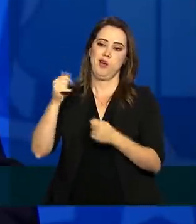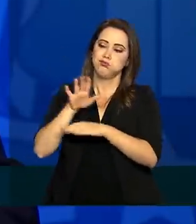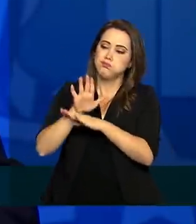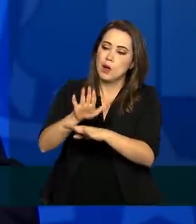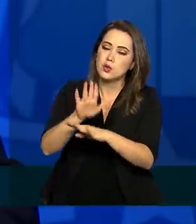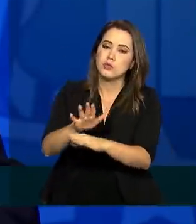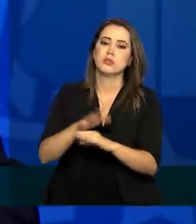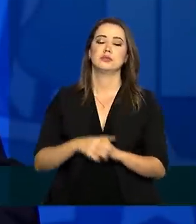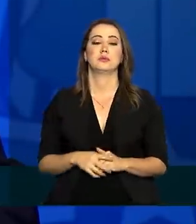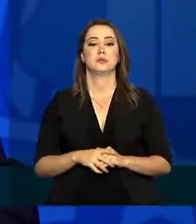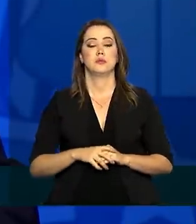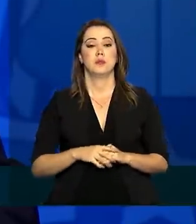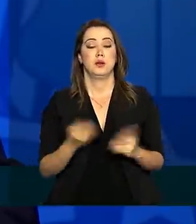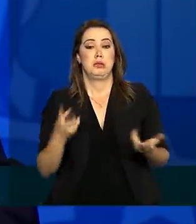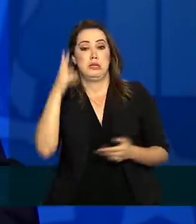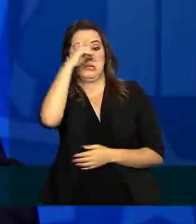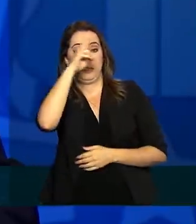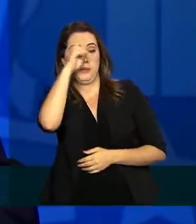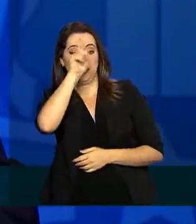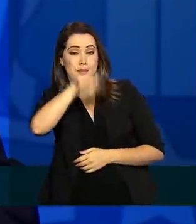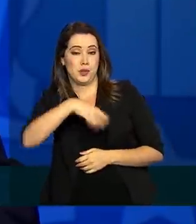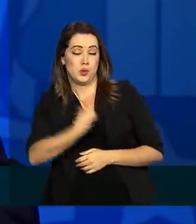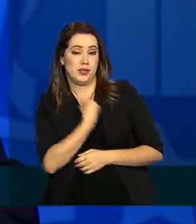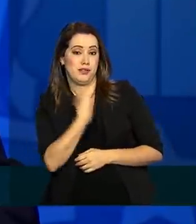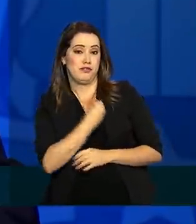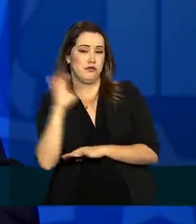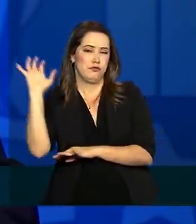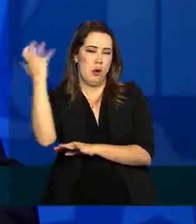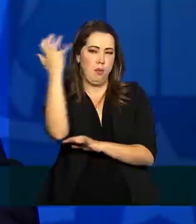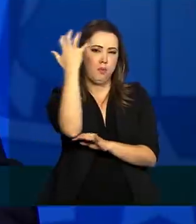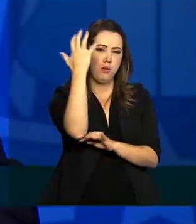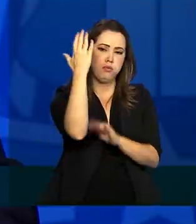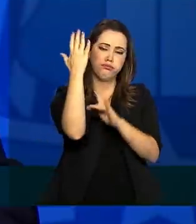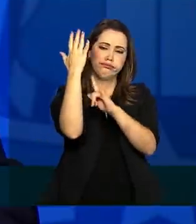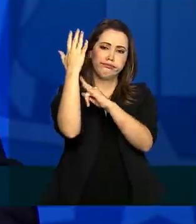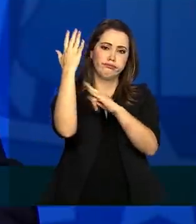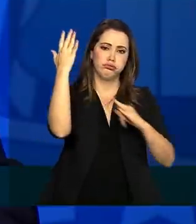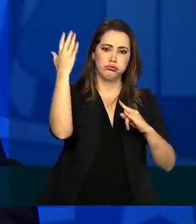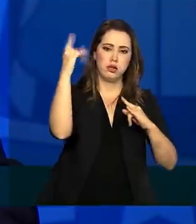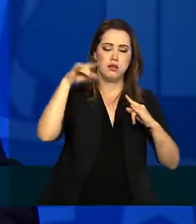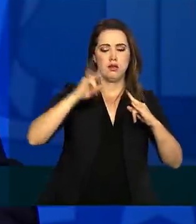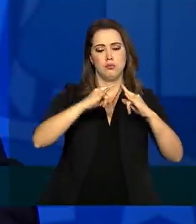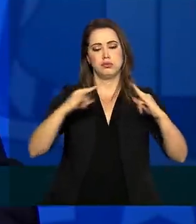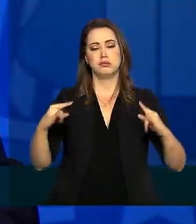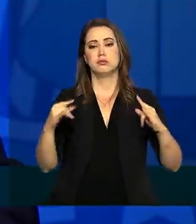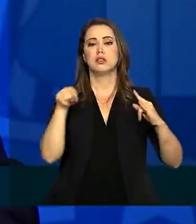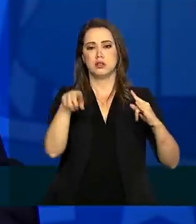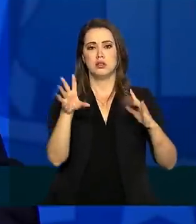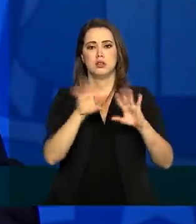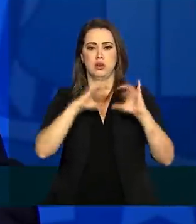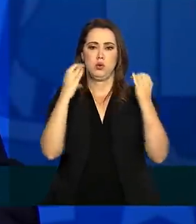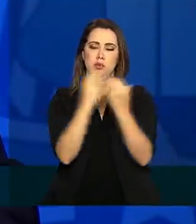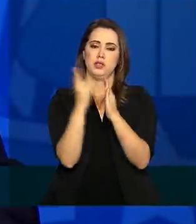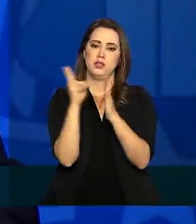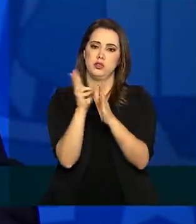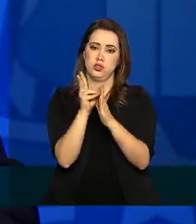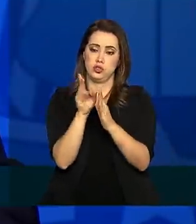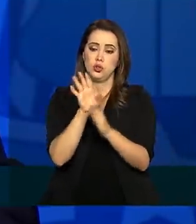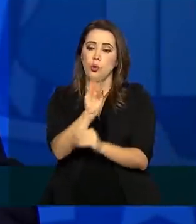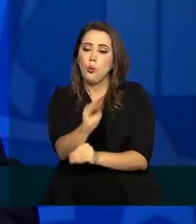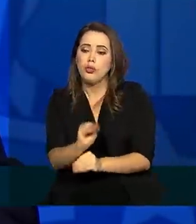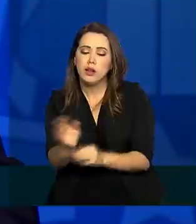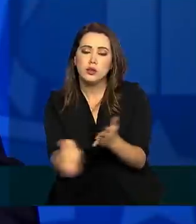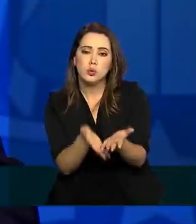Lembrando que ao indígena aldeado é prestada atenção primária de saúde, atenção básica, e quando se